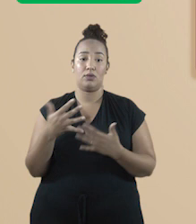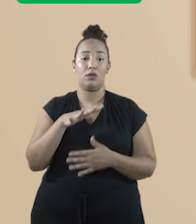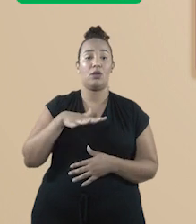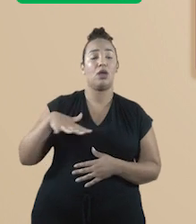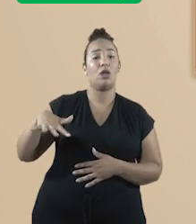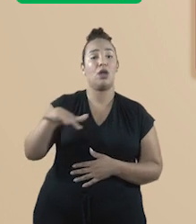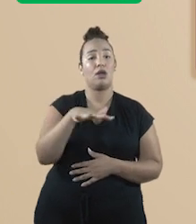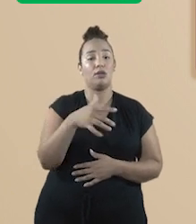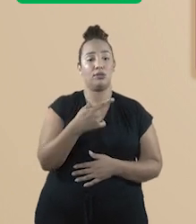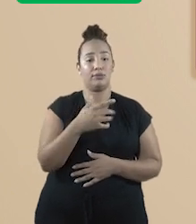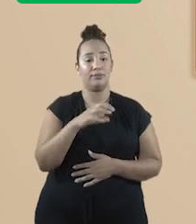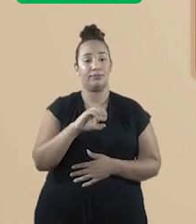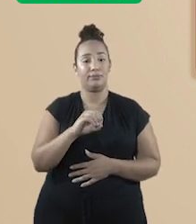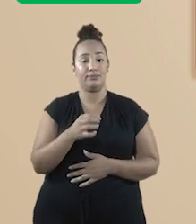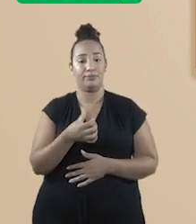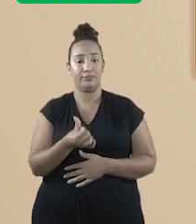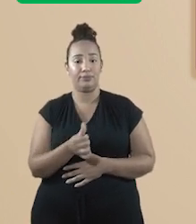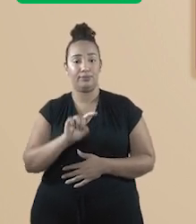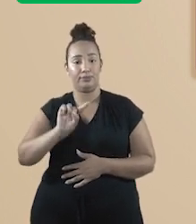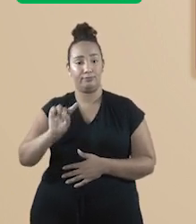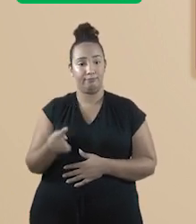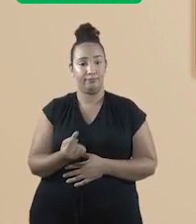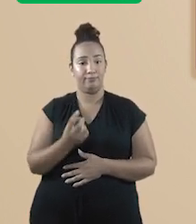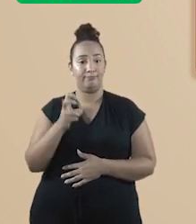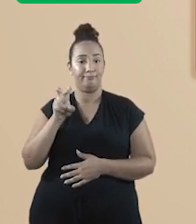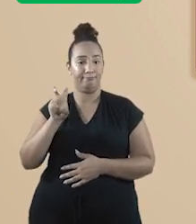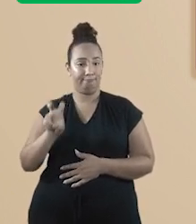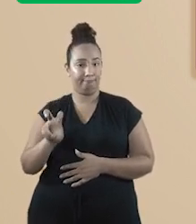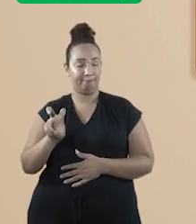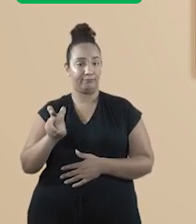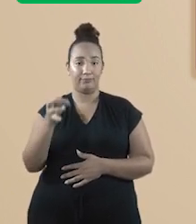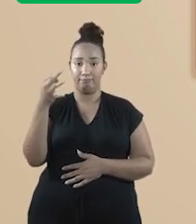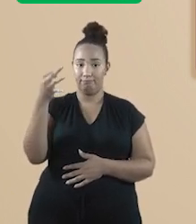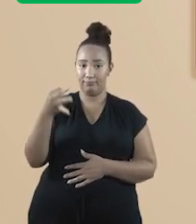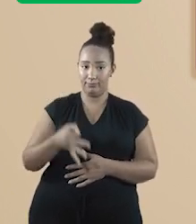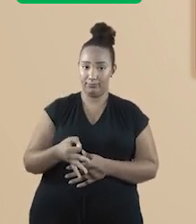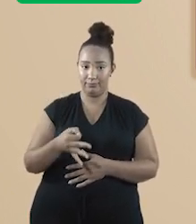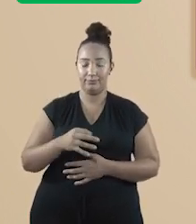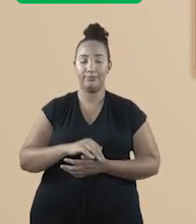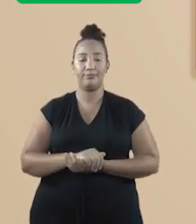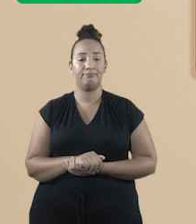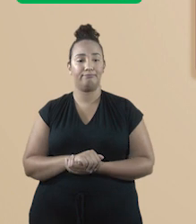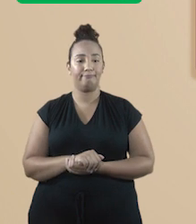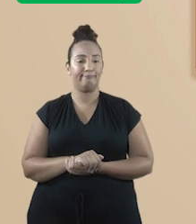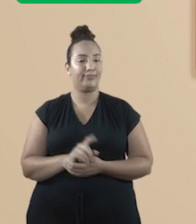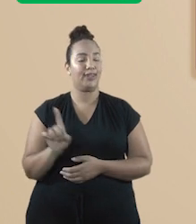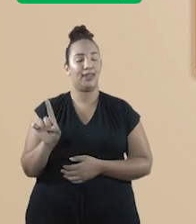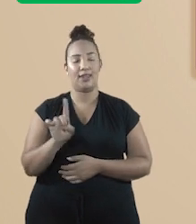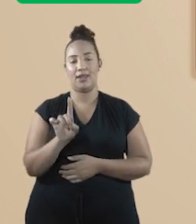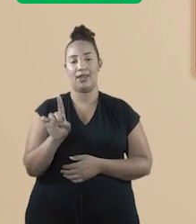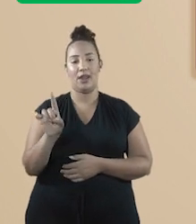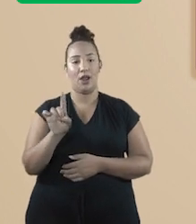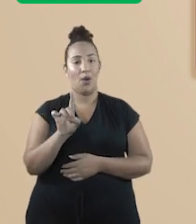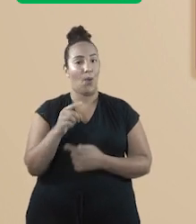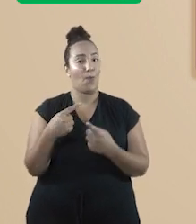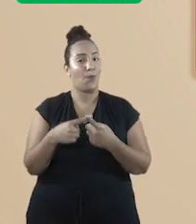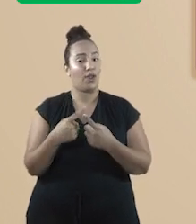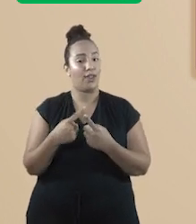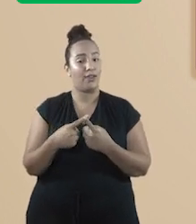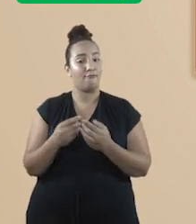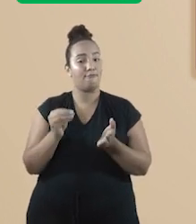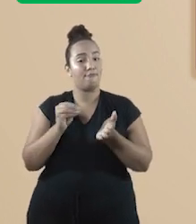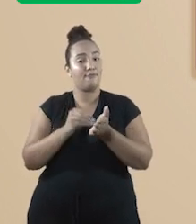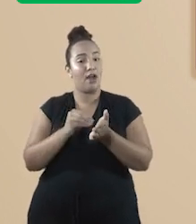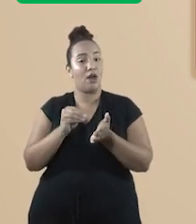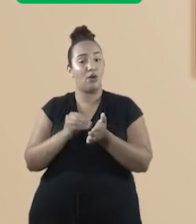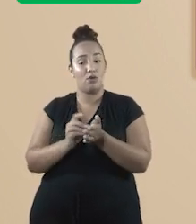área é igual a 706,5. Correto? Ainda não. Não podemos